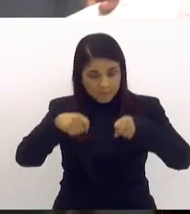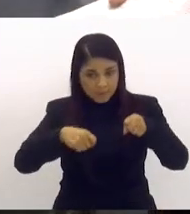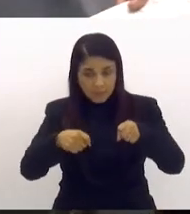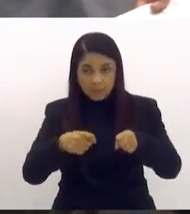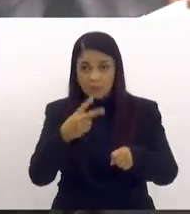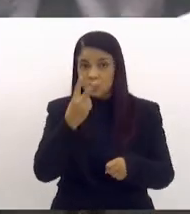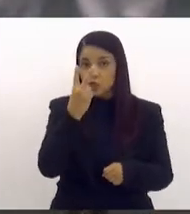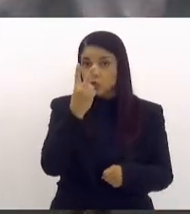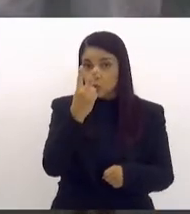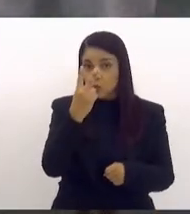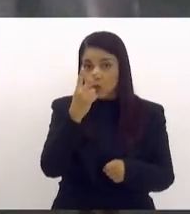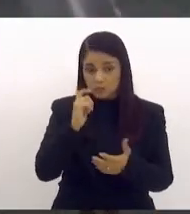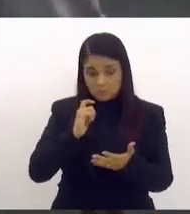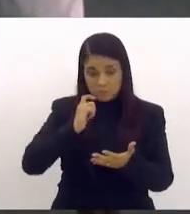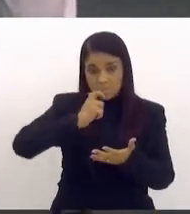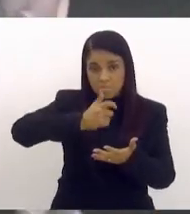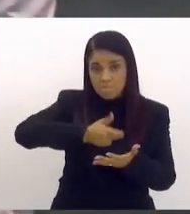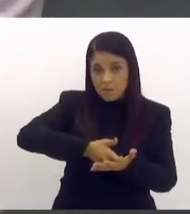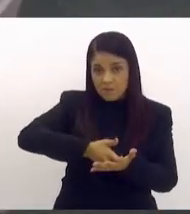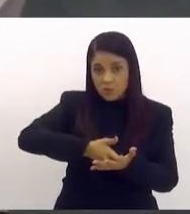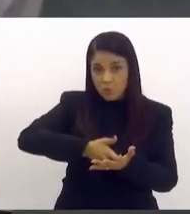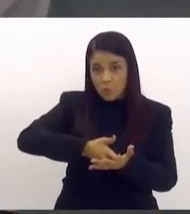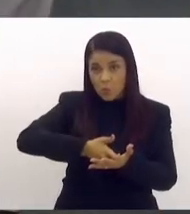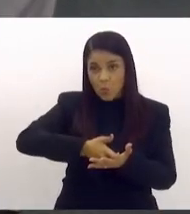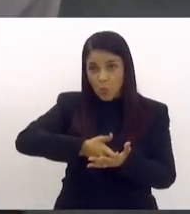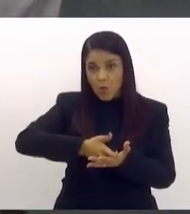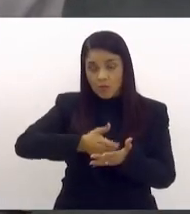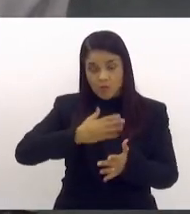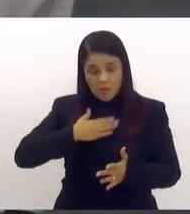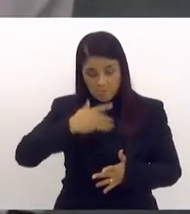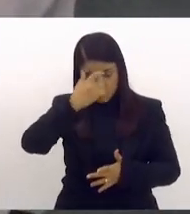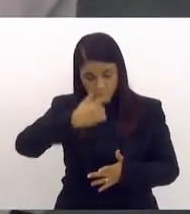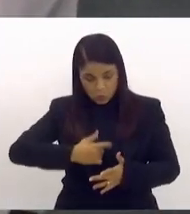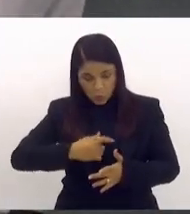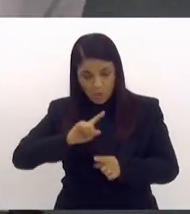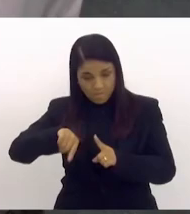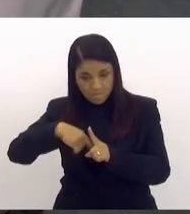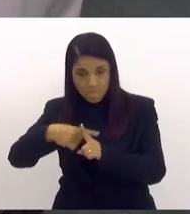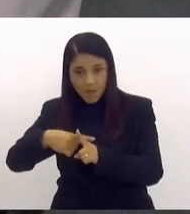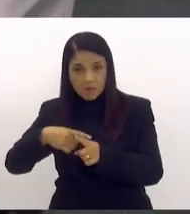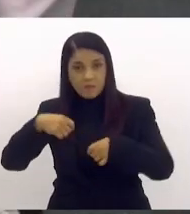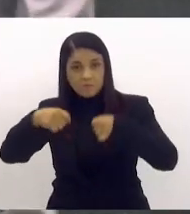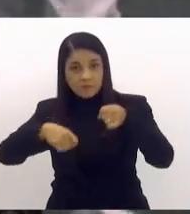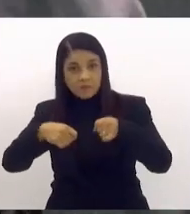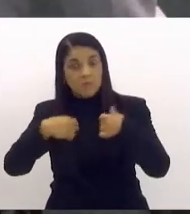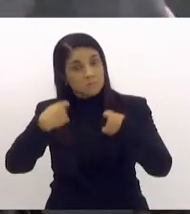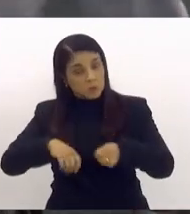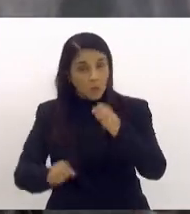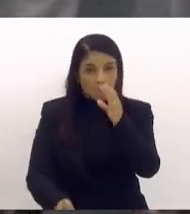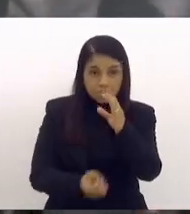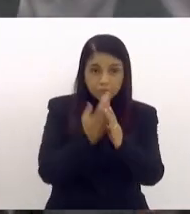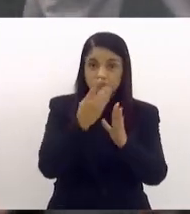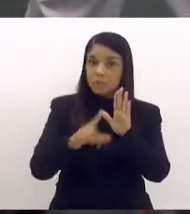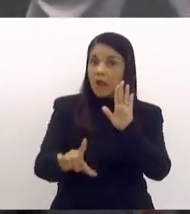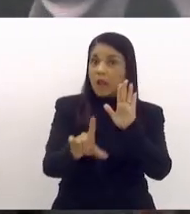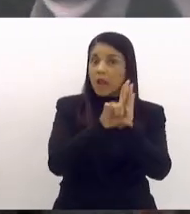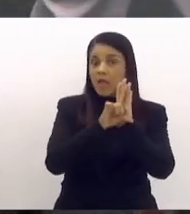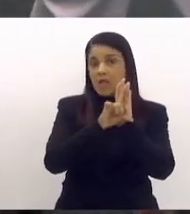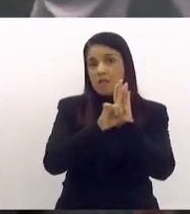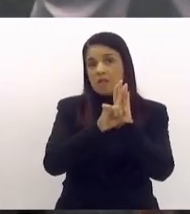duas, pagava o sujeito e a bicicleta. A gente teve que botar numa lei, numa lei,